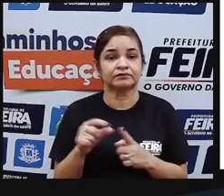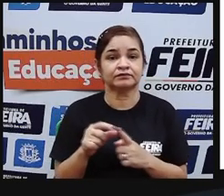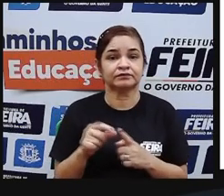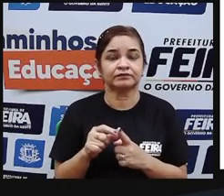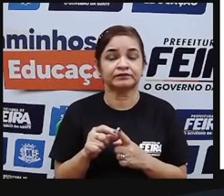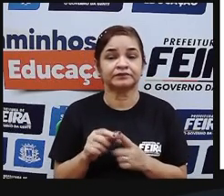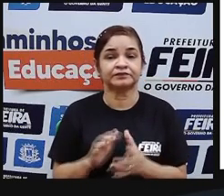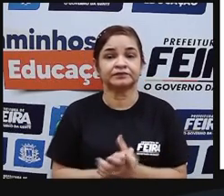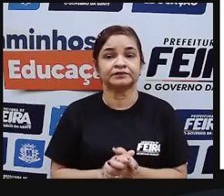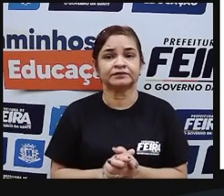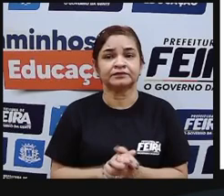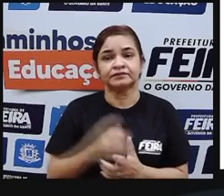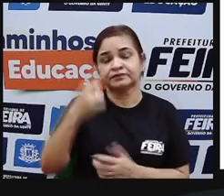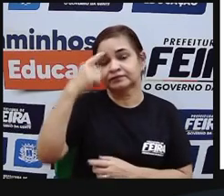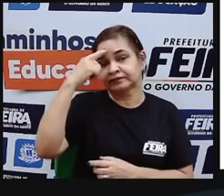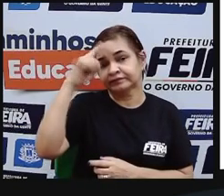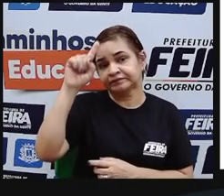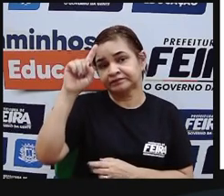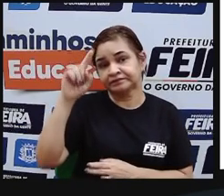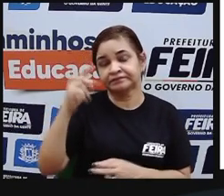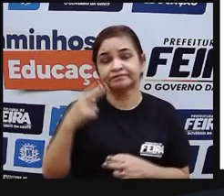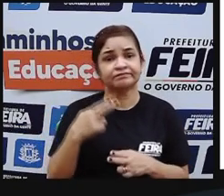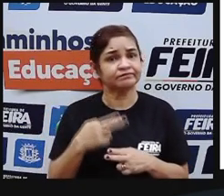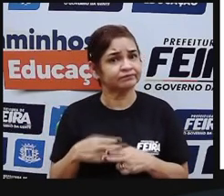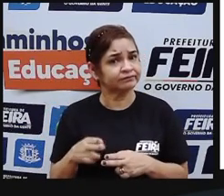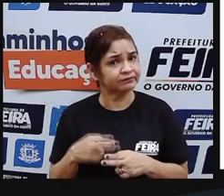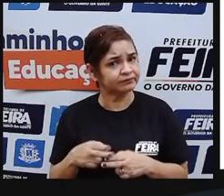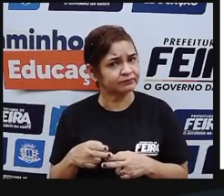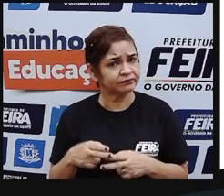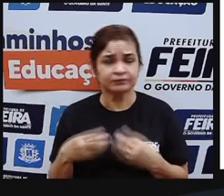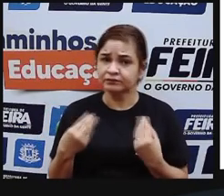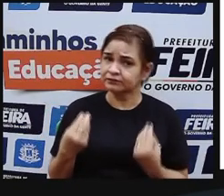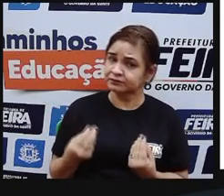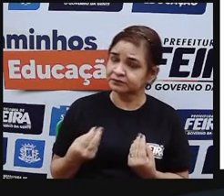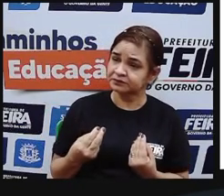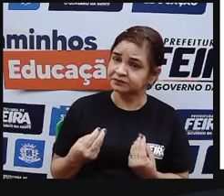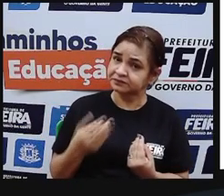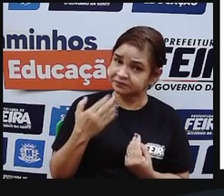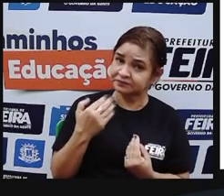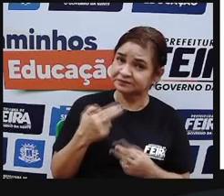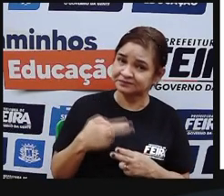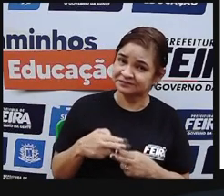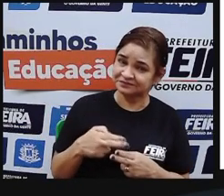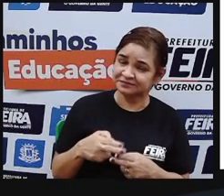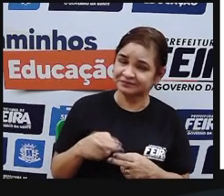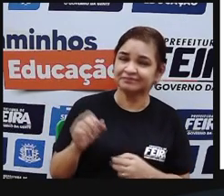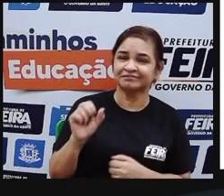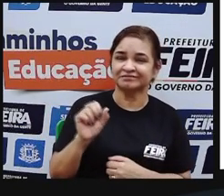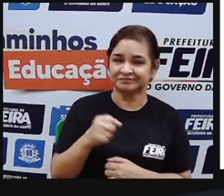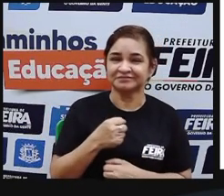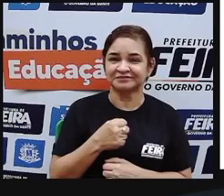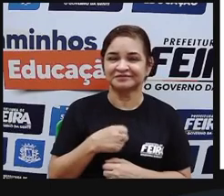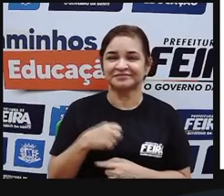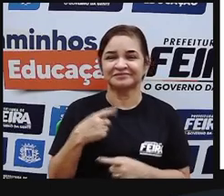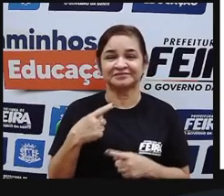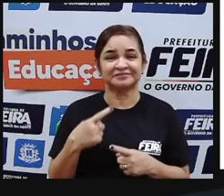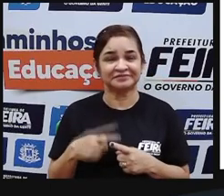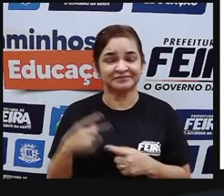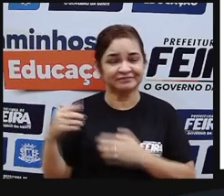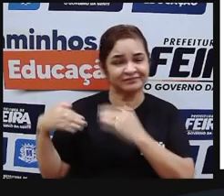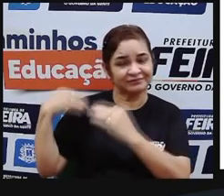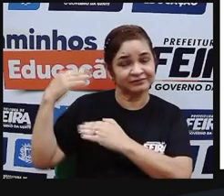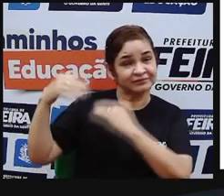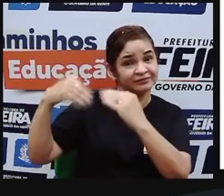produziram e inventaram o chocolate então é por isso que a gente come chocolate exatamente a gente come chocolate como uma herança e